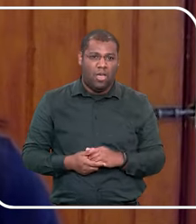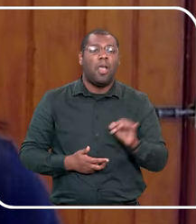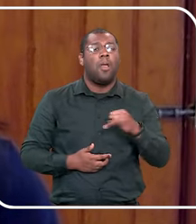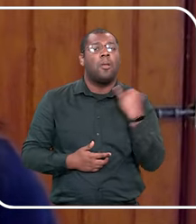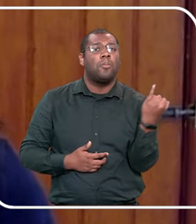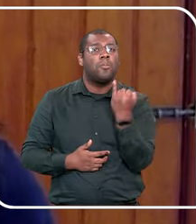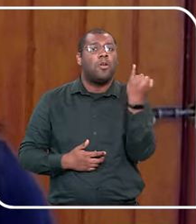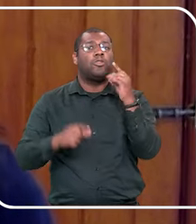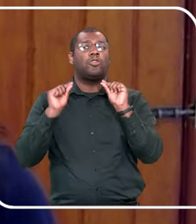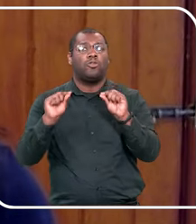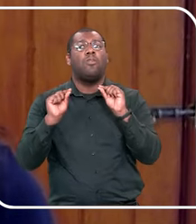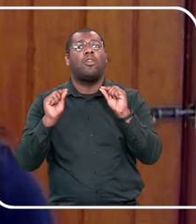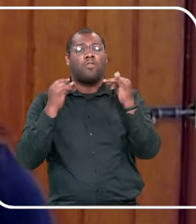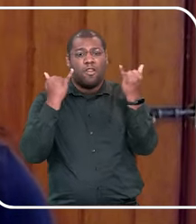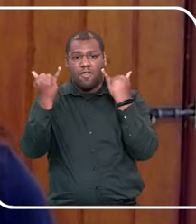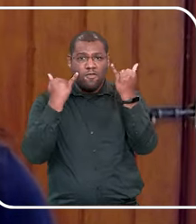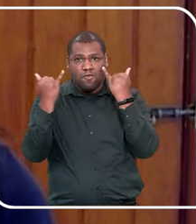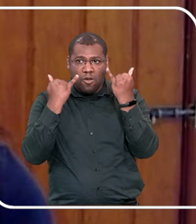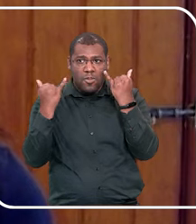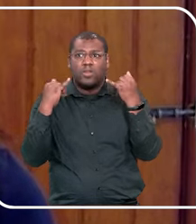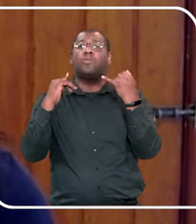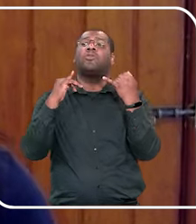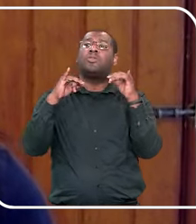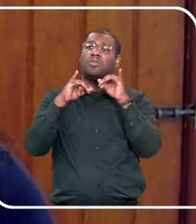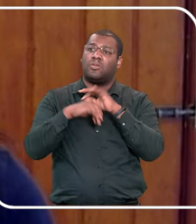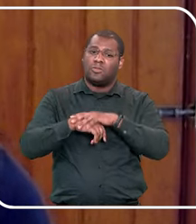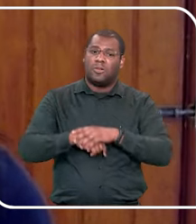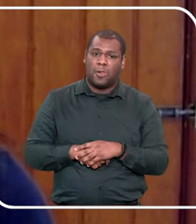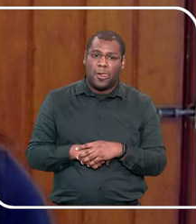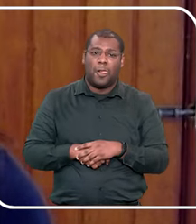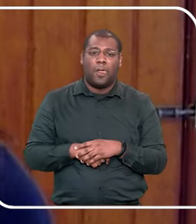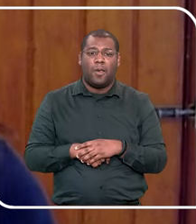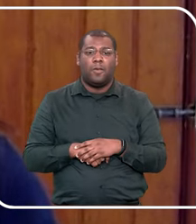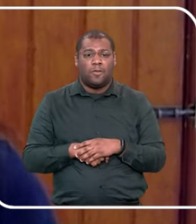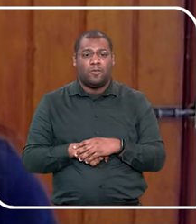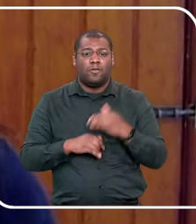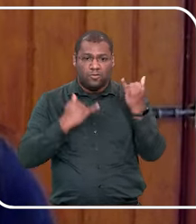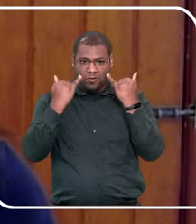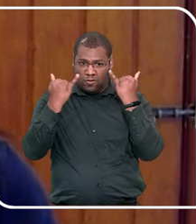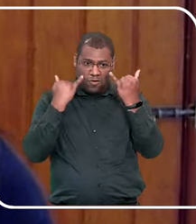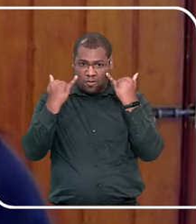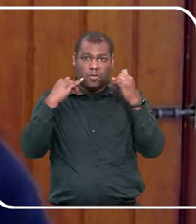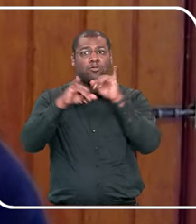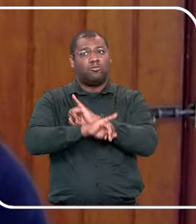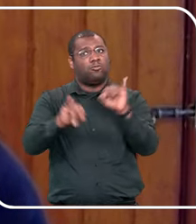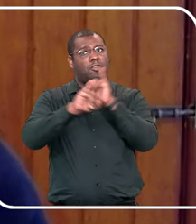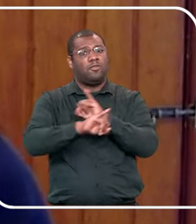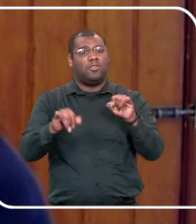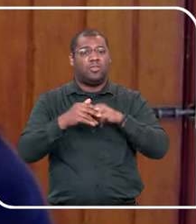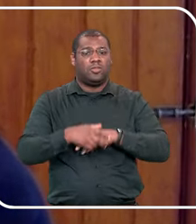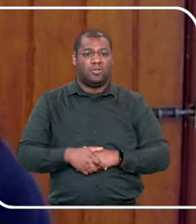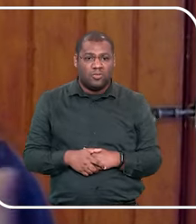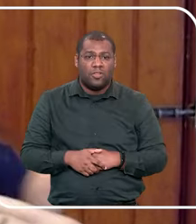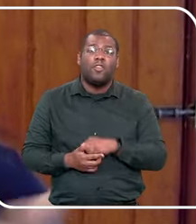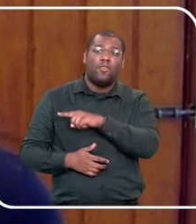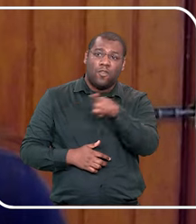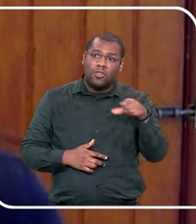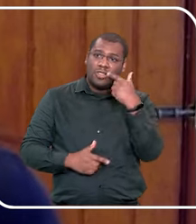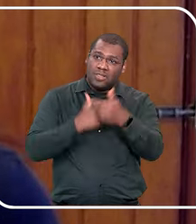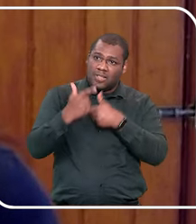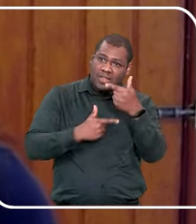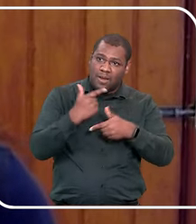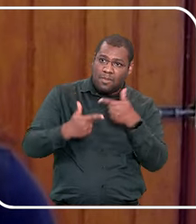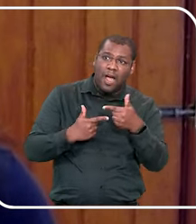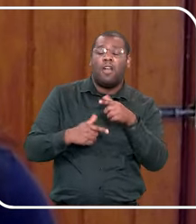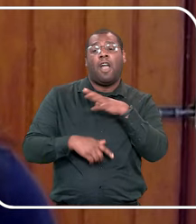que é importante que a gente pegue essas informações e compartilhe com a nossa rede de proteção. Porque nós estamos aqui trabalhando, mas os nossos filhos